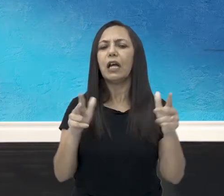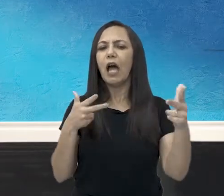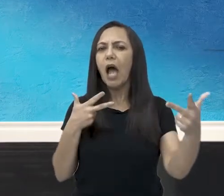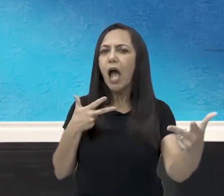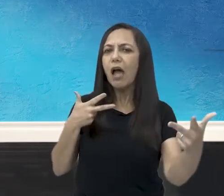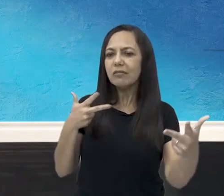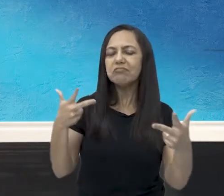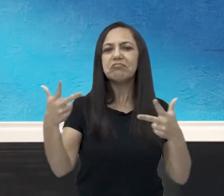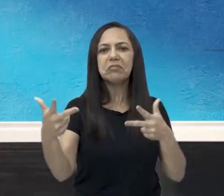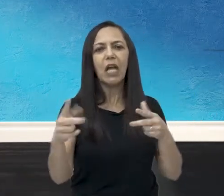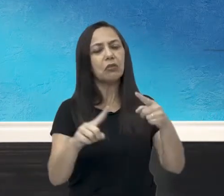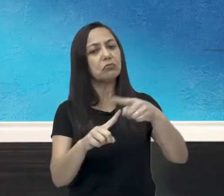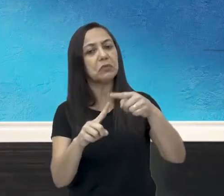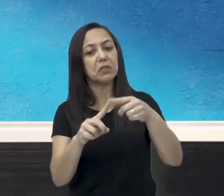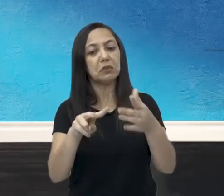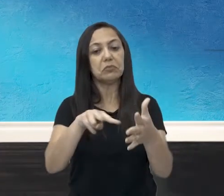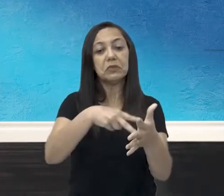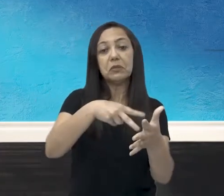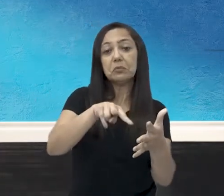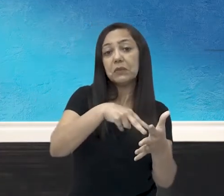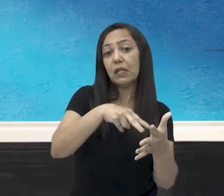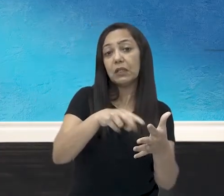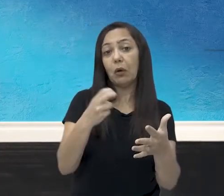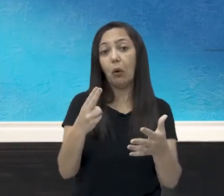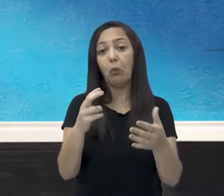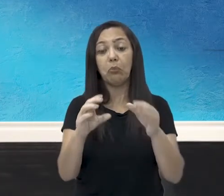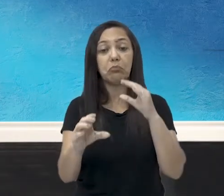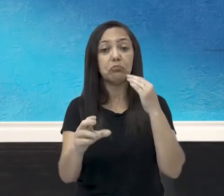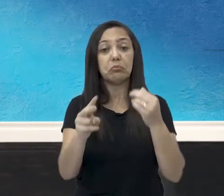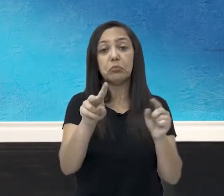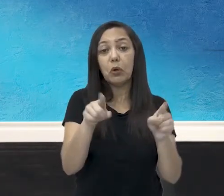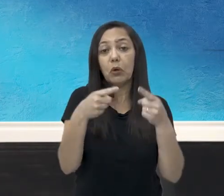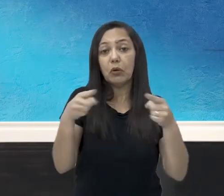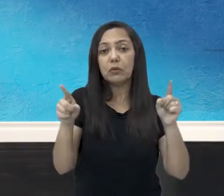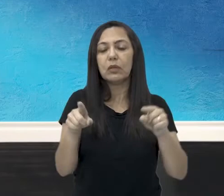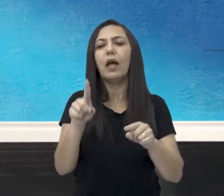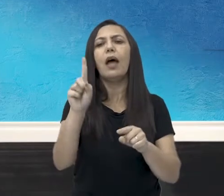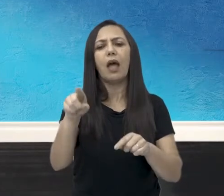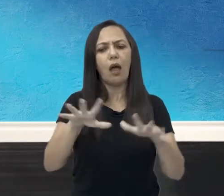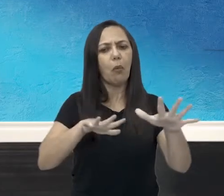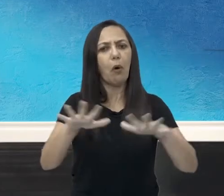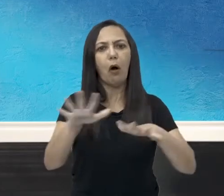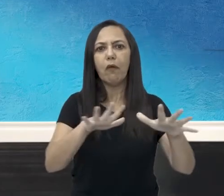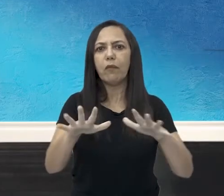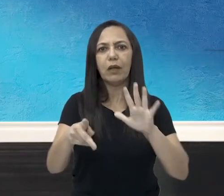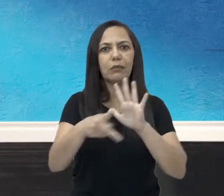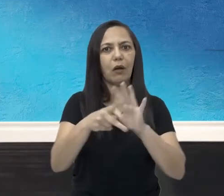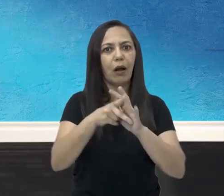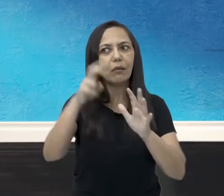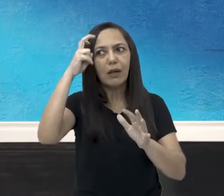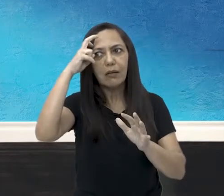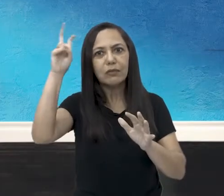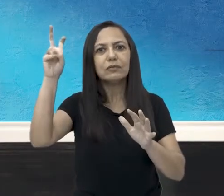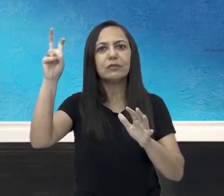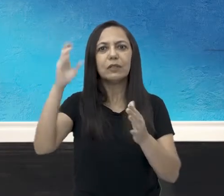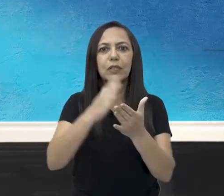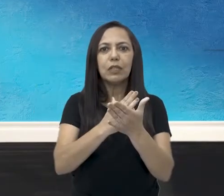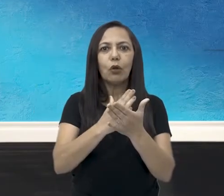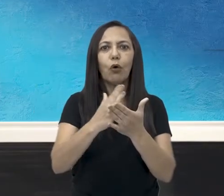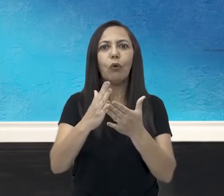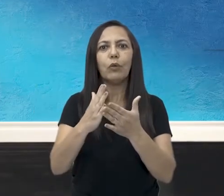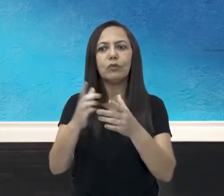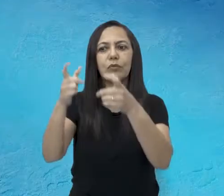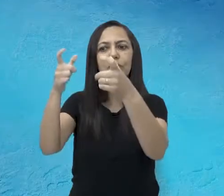por volta da década de 70, surgiu um movimento dentro desse